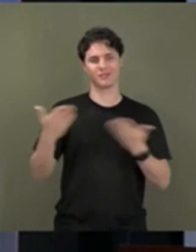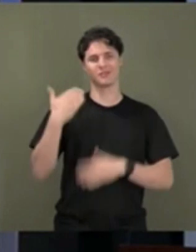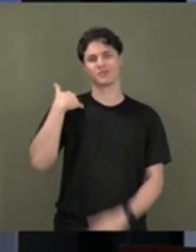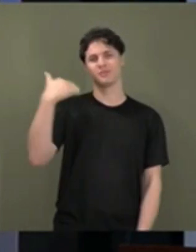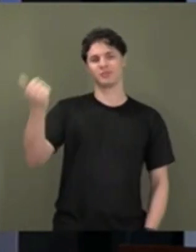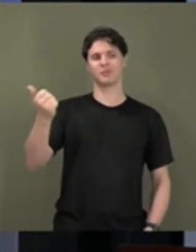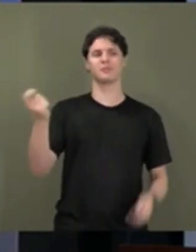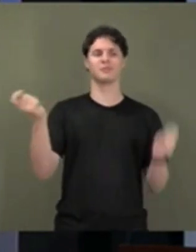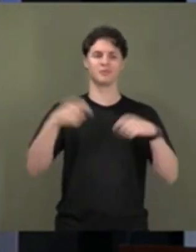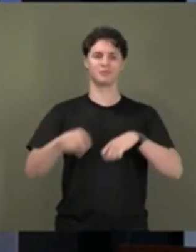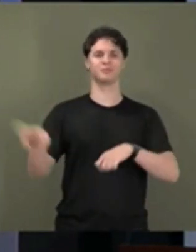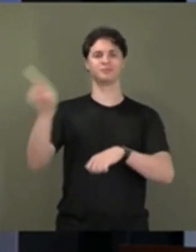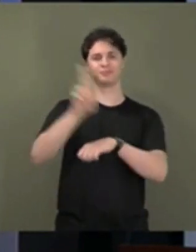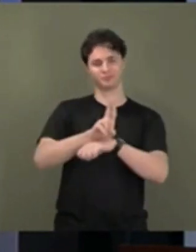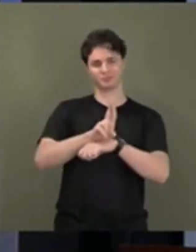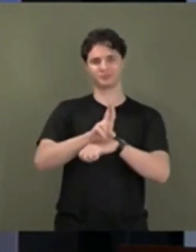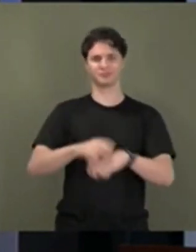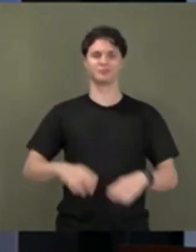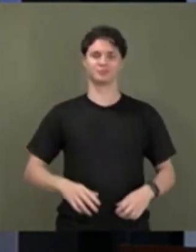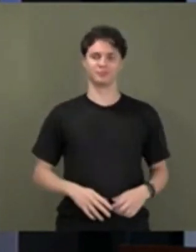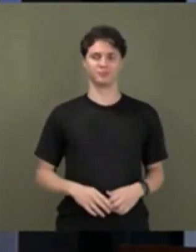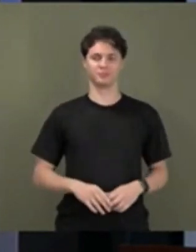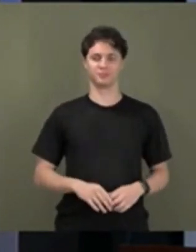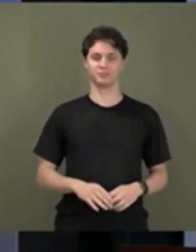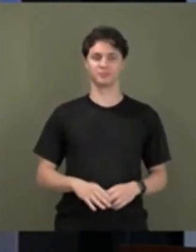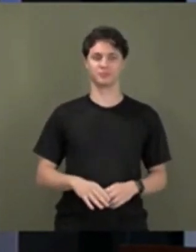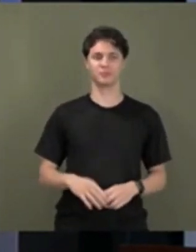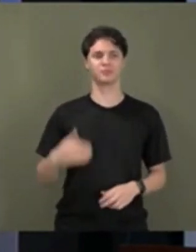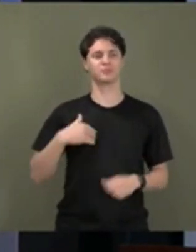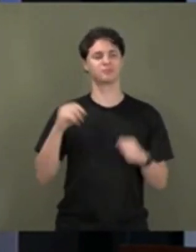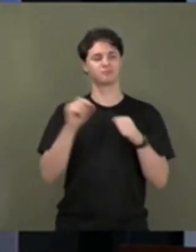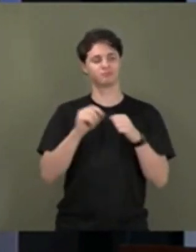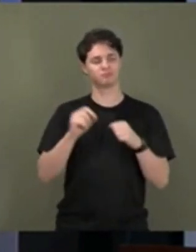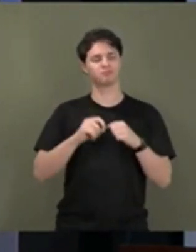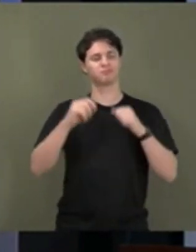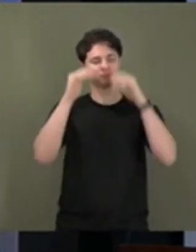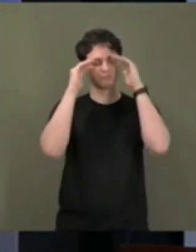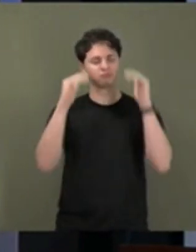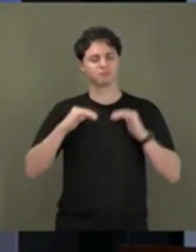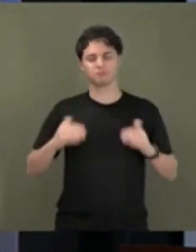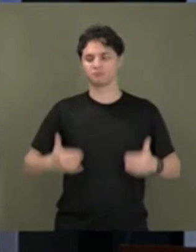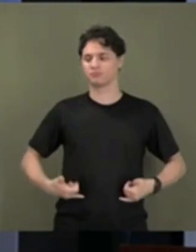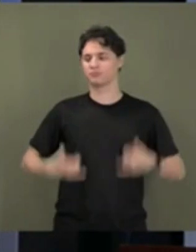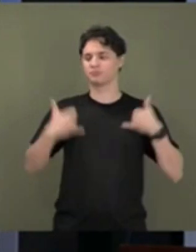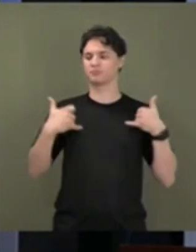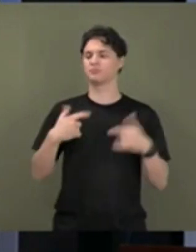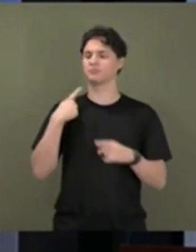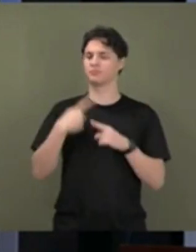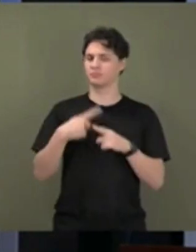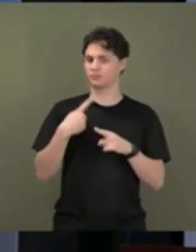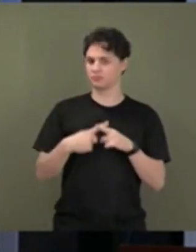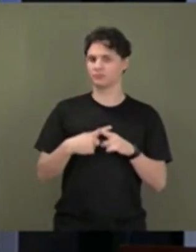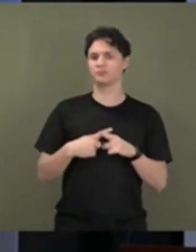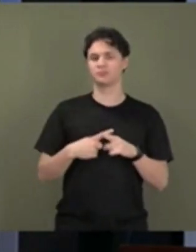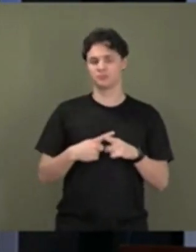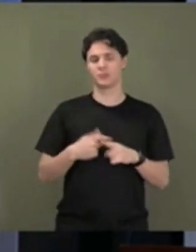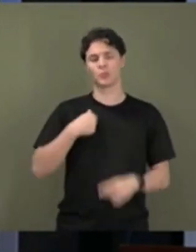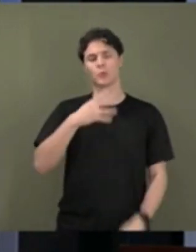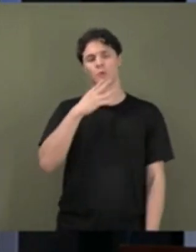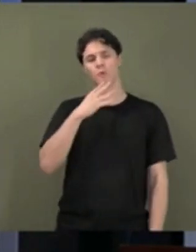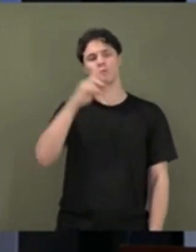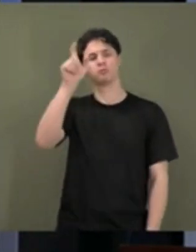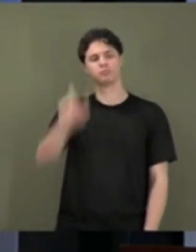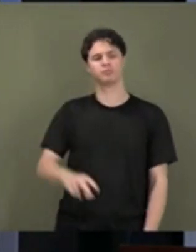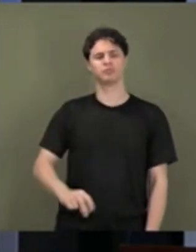para que aqui viesse representá-lo, o que faço com muito orgulho, porque eu o conheço